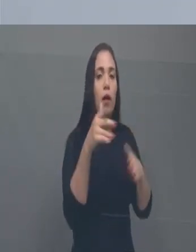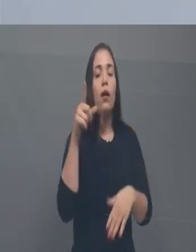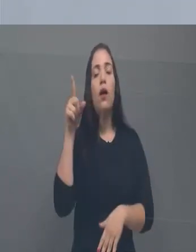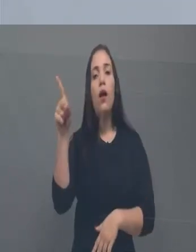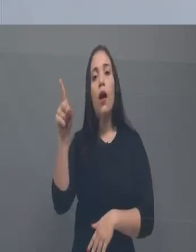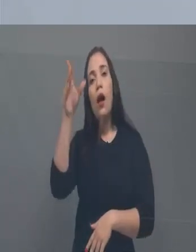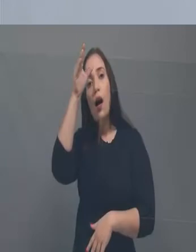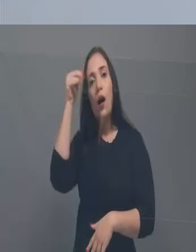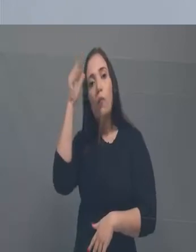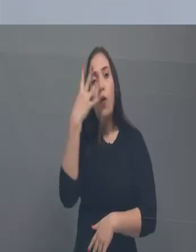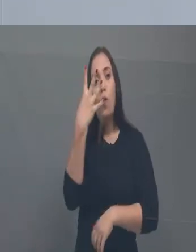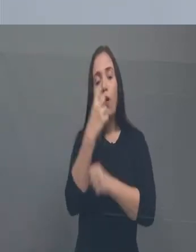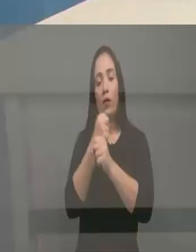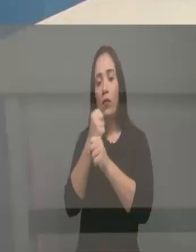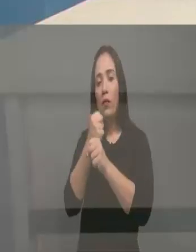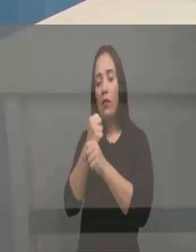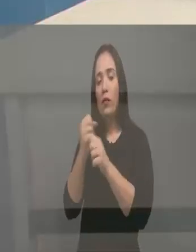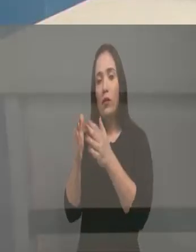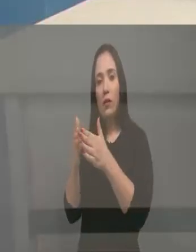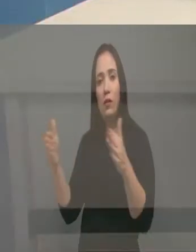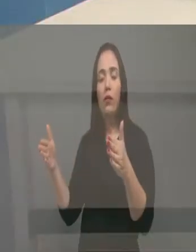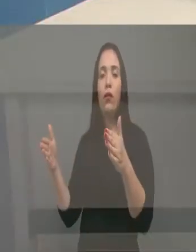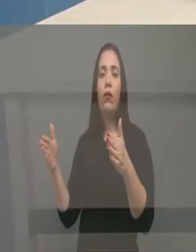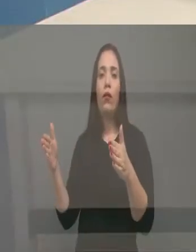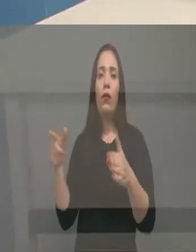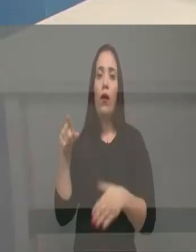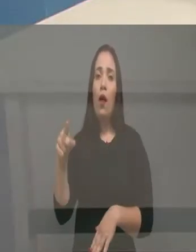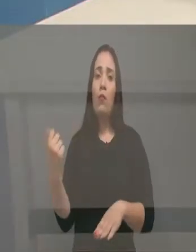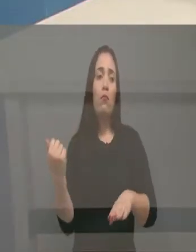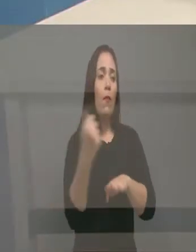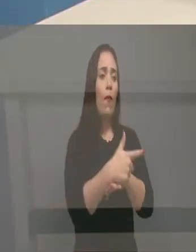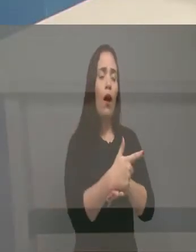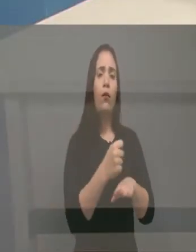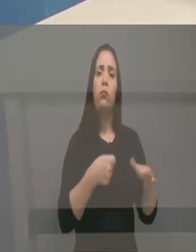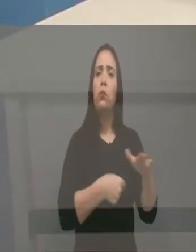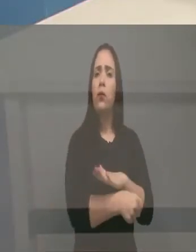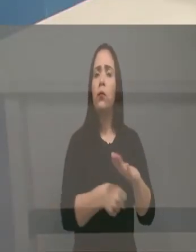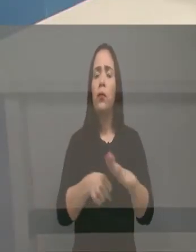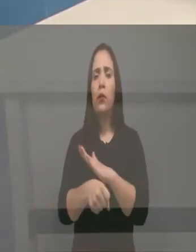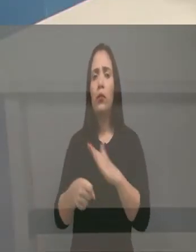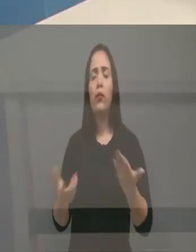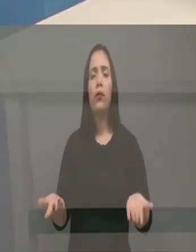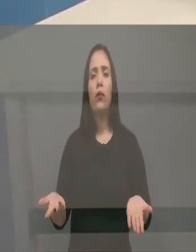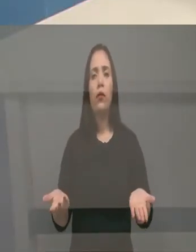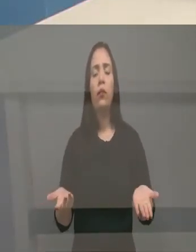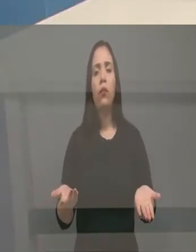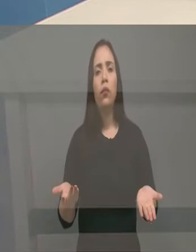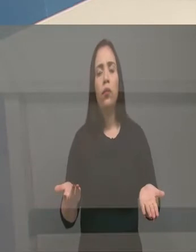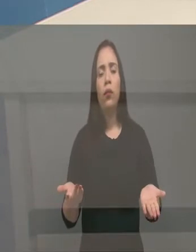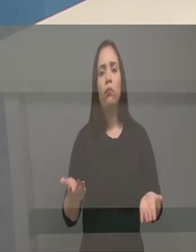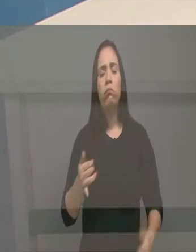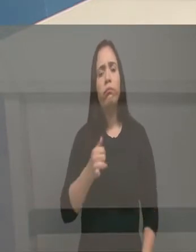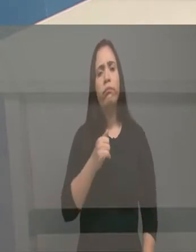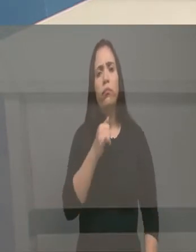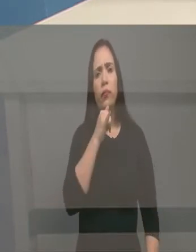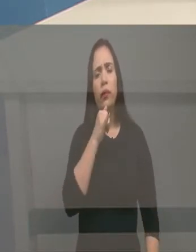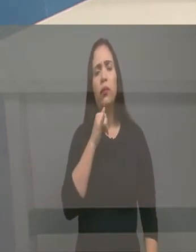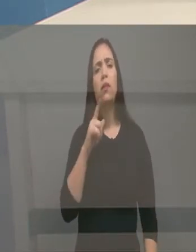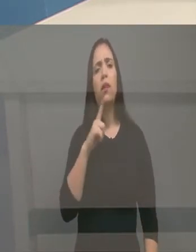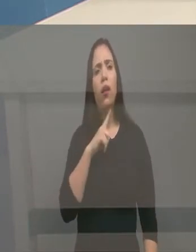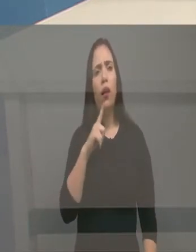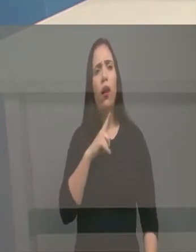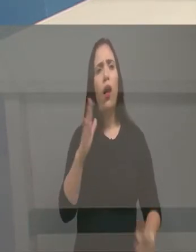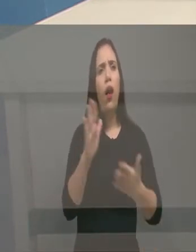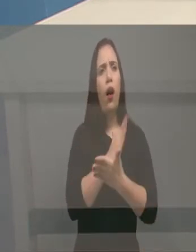todos esses fatores, a gente vê com tristeza uma injustiça quando alguém pede a